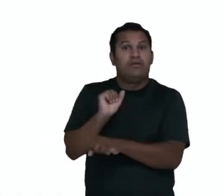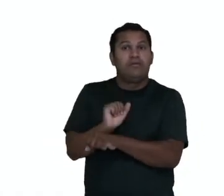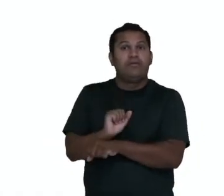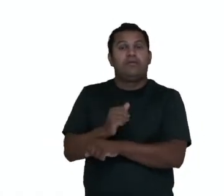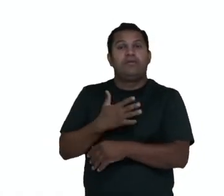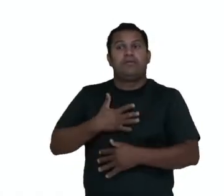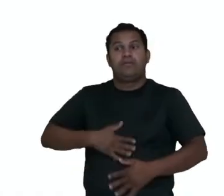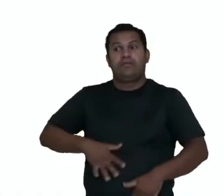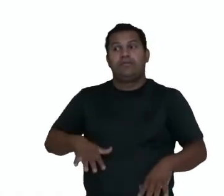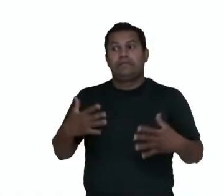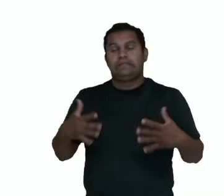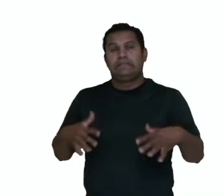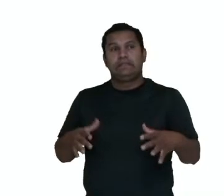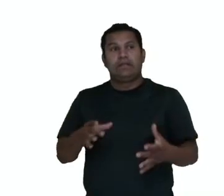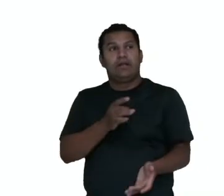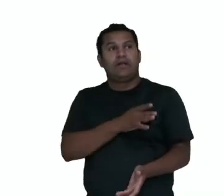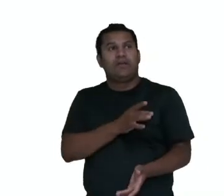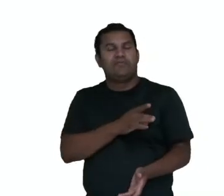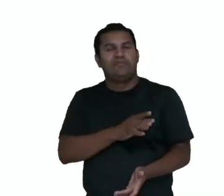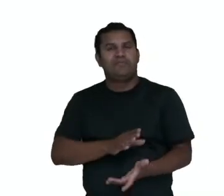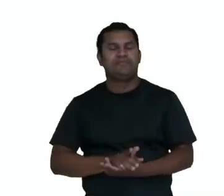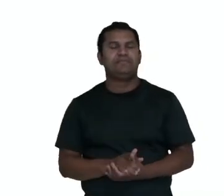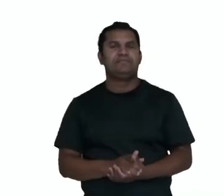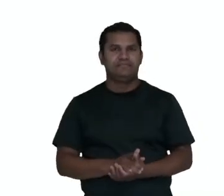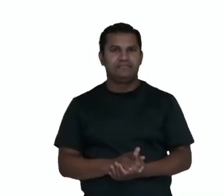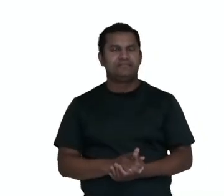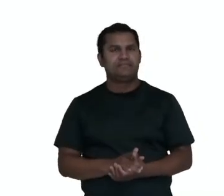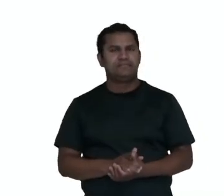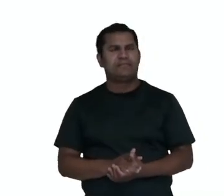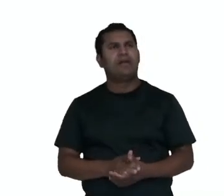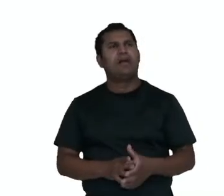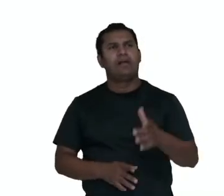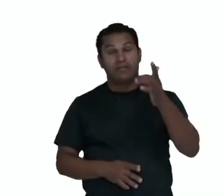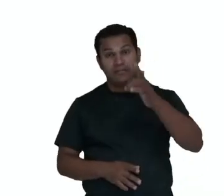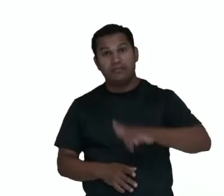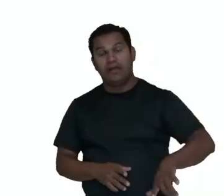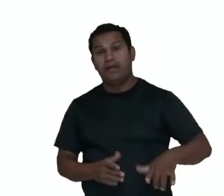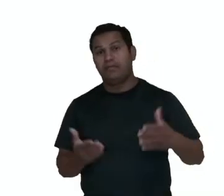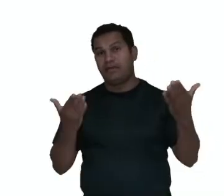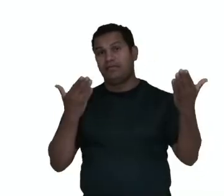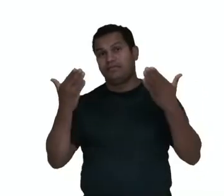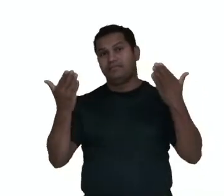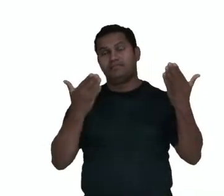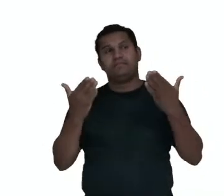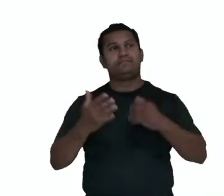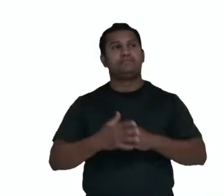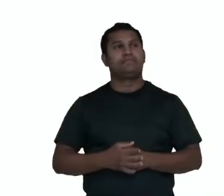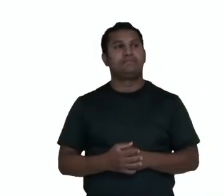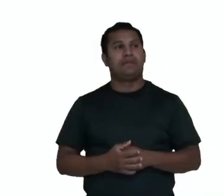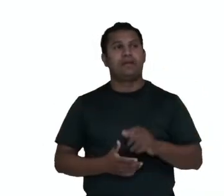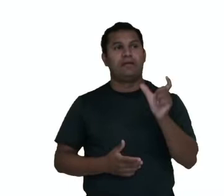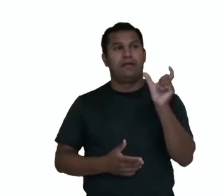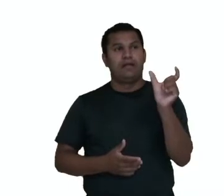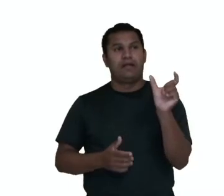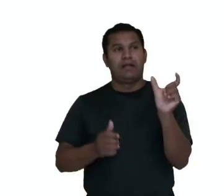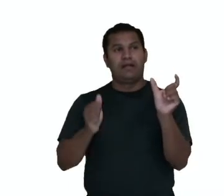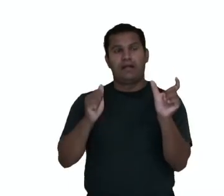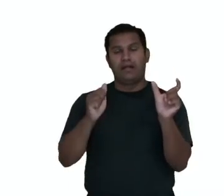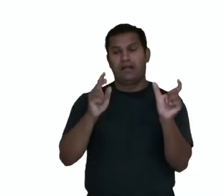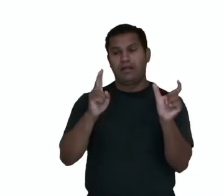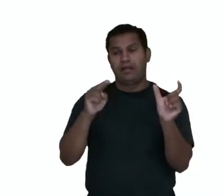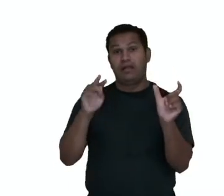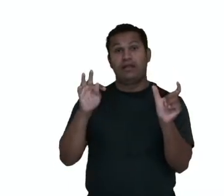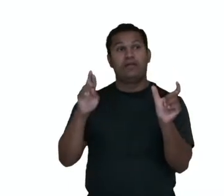novos mundos. Futuro, poderia ser reflexões sobre o que pode acontecer quando forem adultos, ou sobre realização de